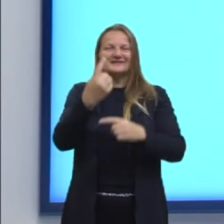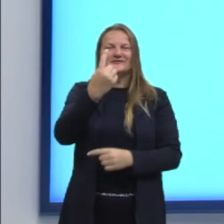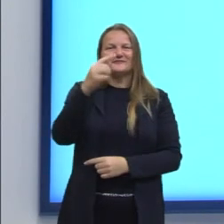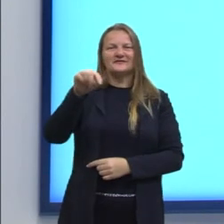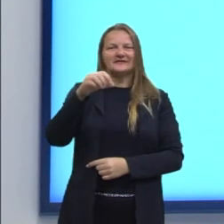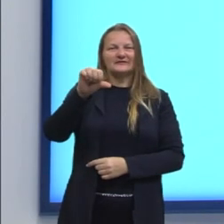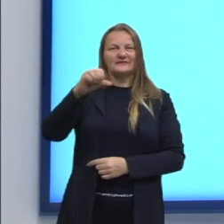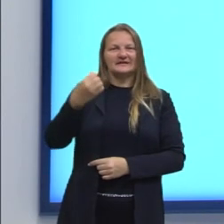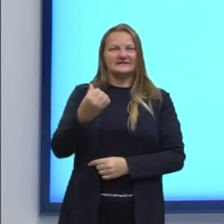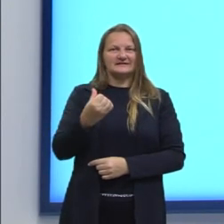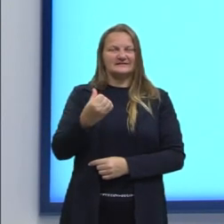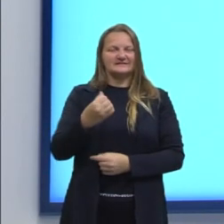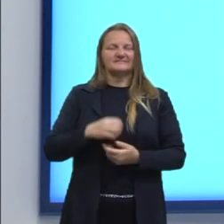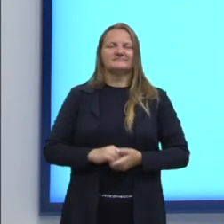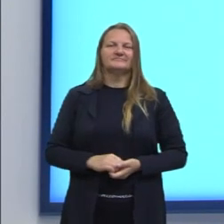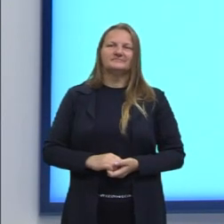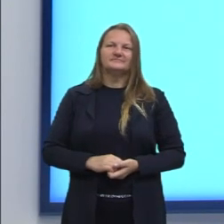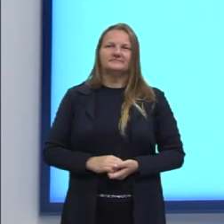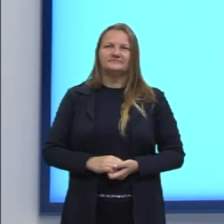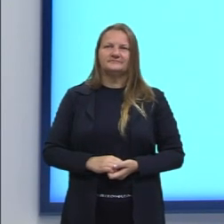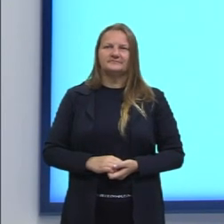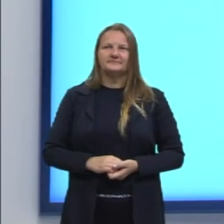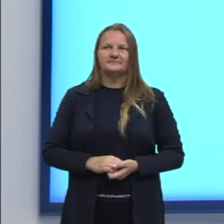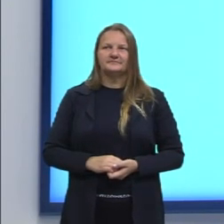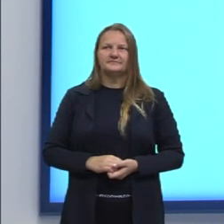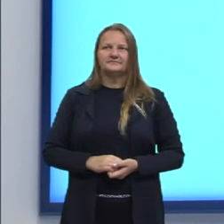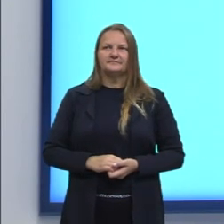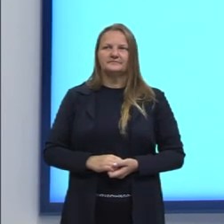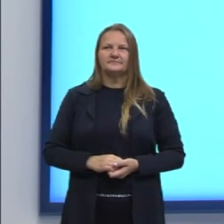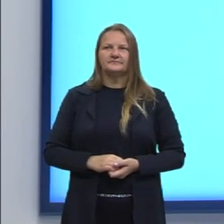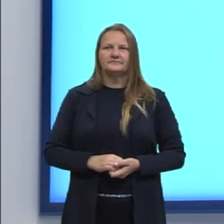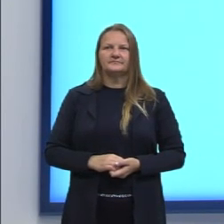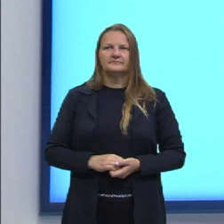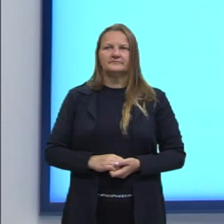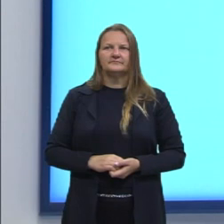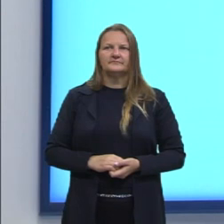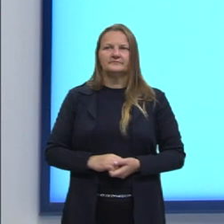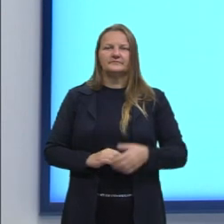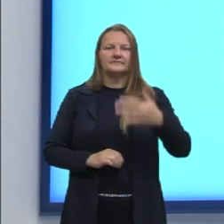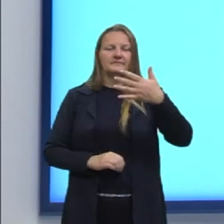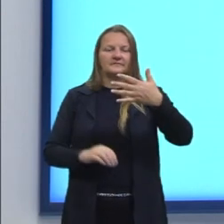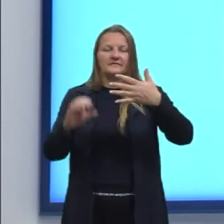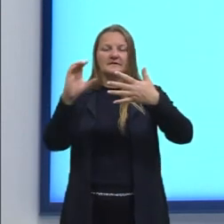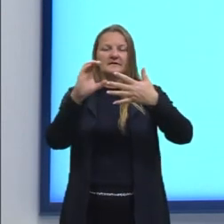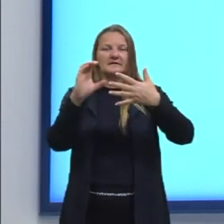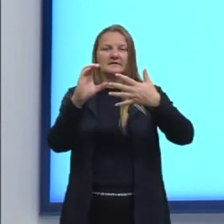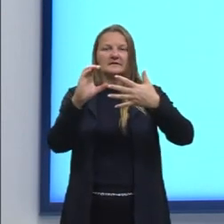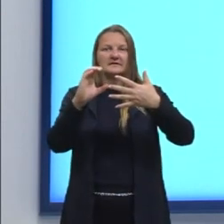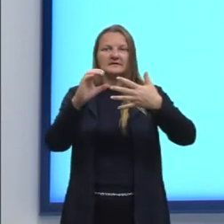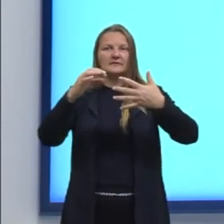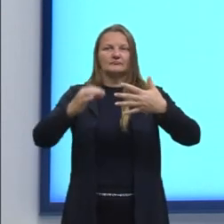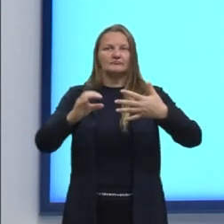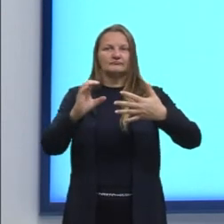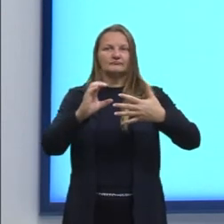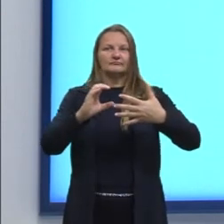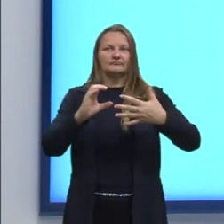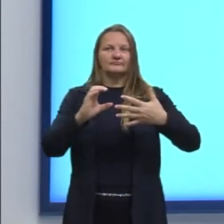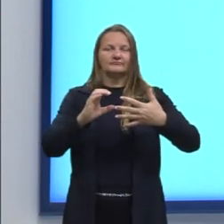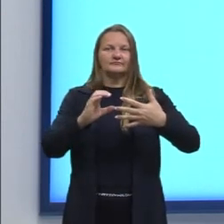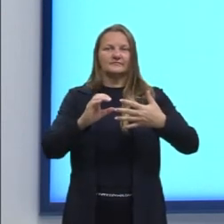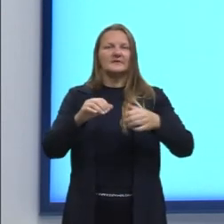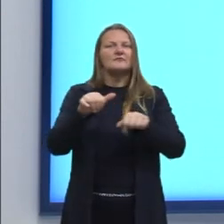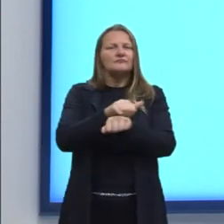,96. E aí, marcamos a letra correta, que era a letra C. Então, aqui, uma forma de